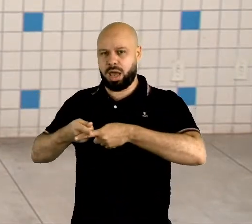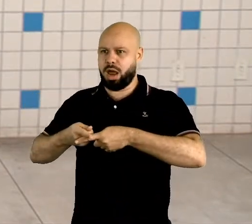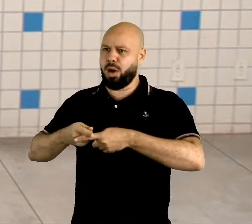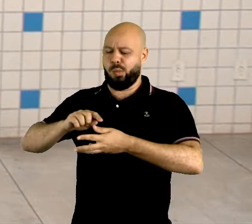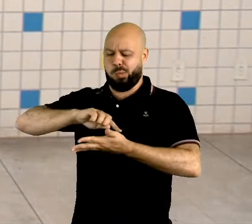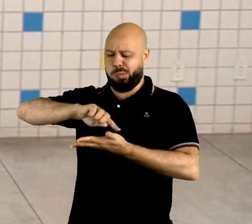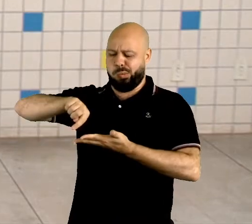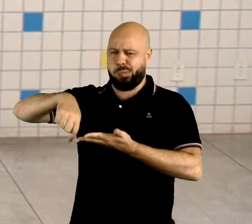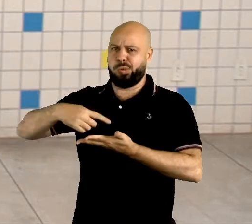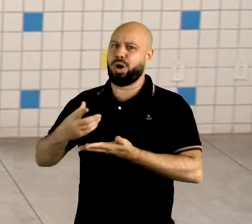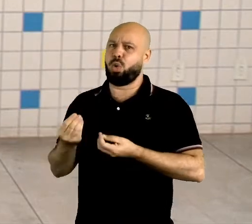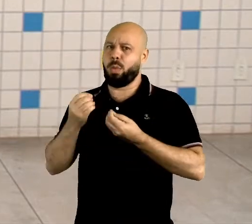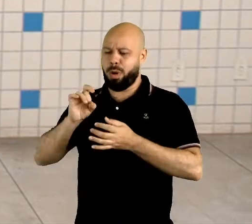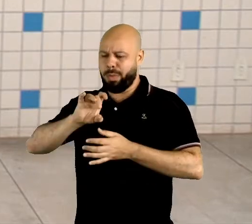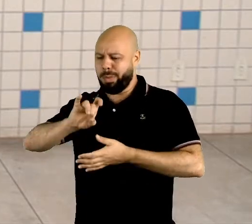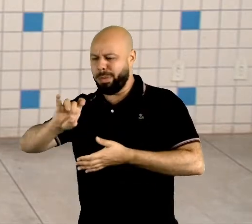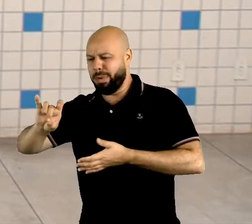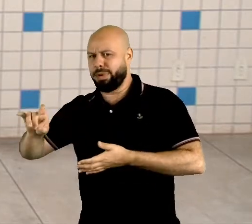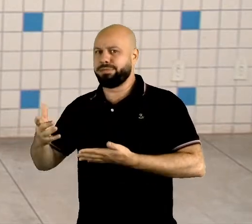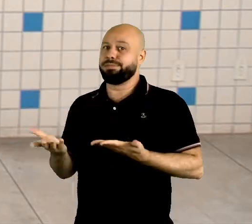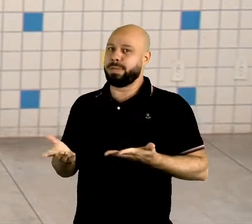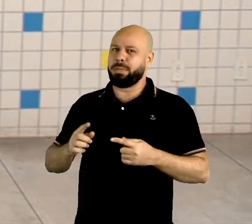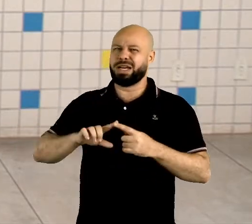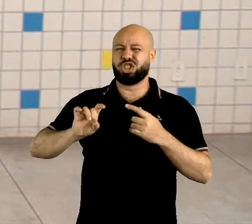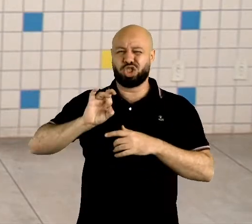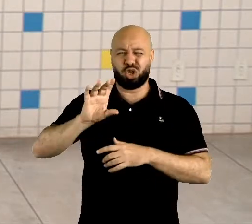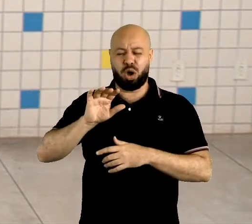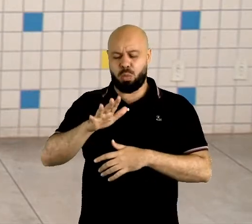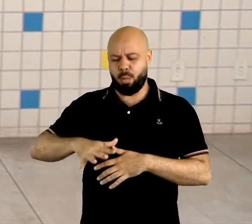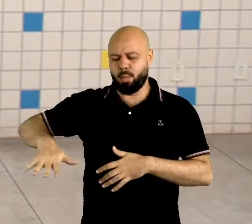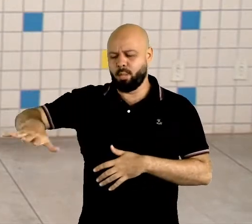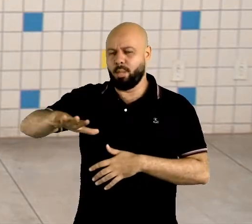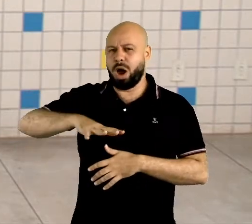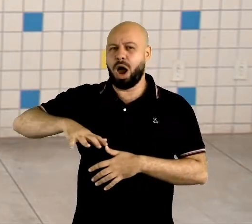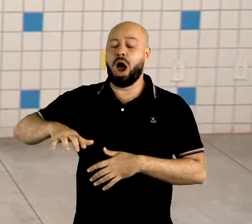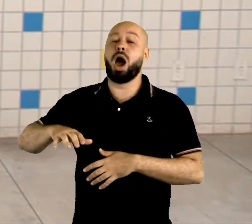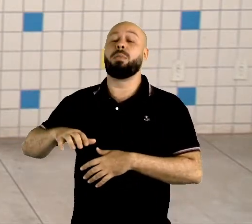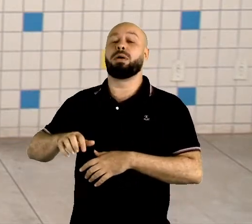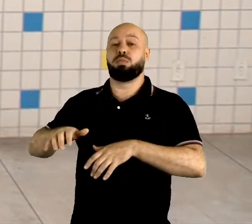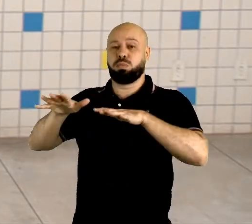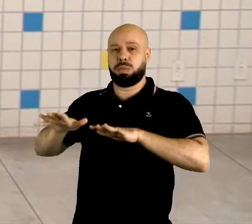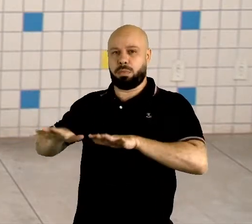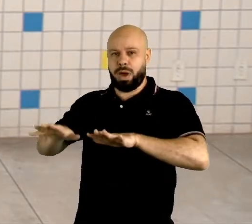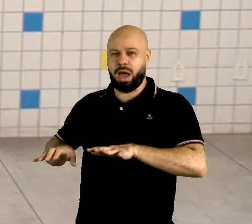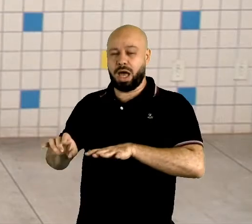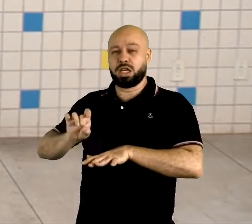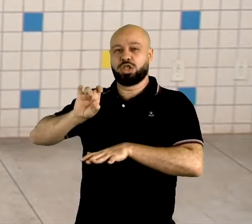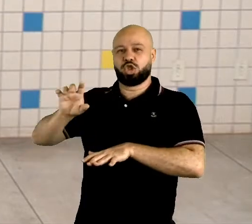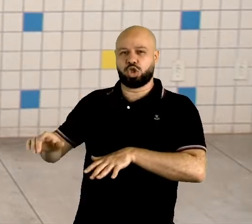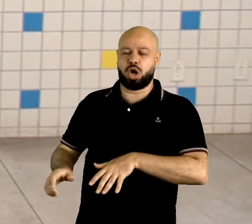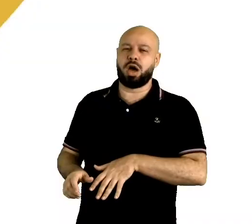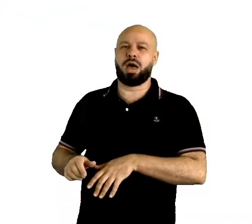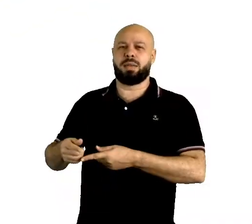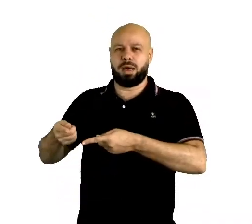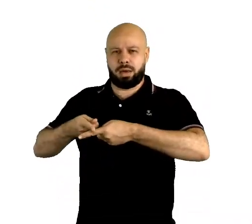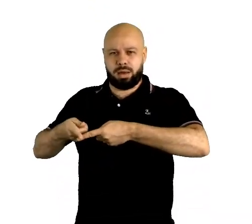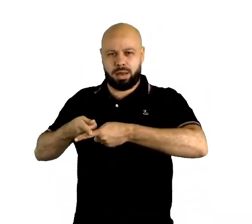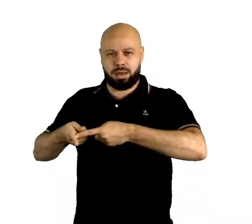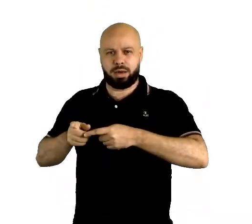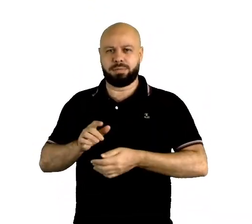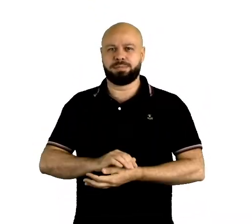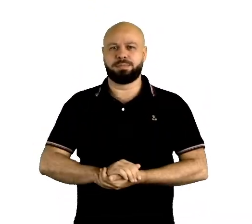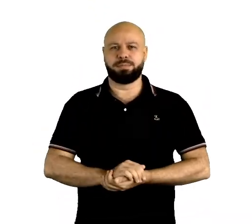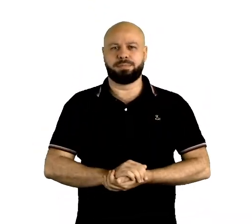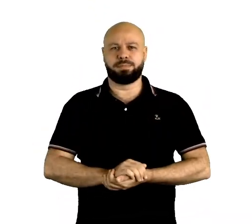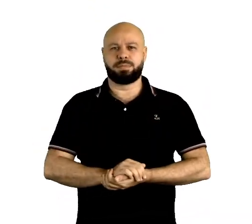de cada um. Então, por isso, nós vamos nos ater somente ao inglês britânico falado na Inglaterra. Eu